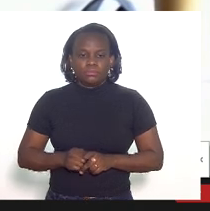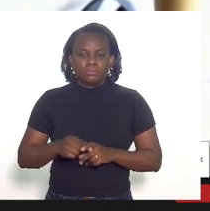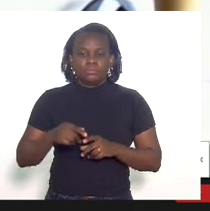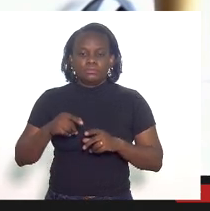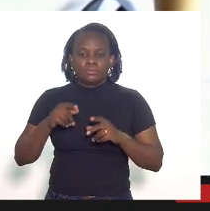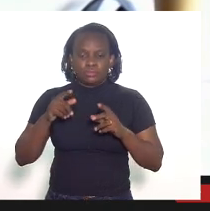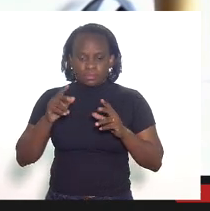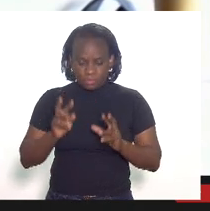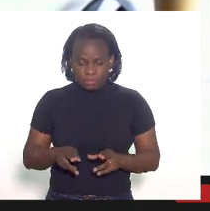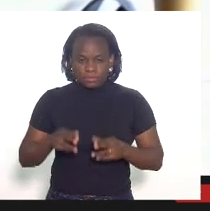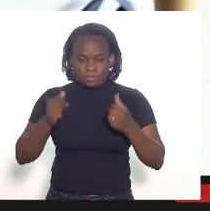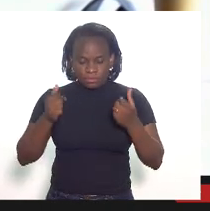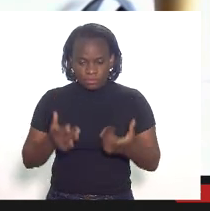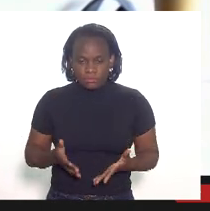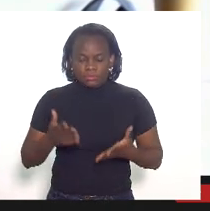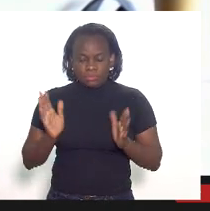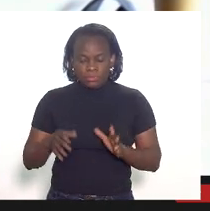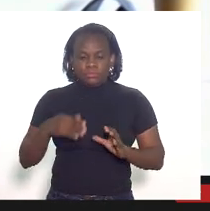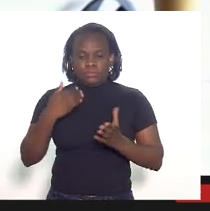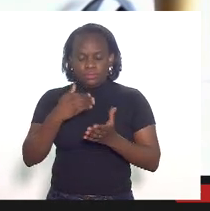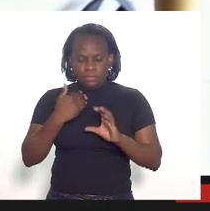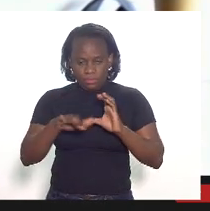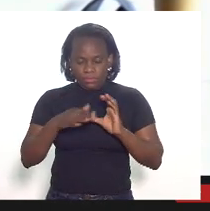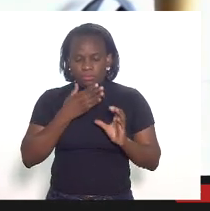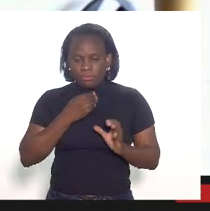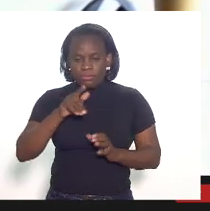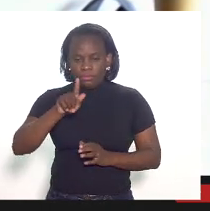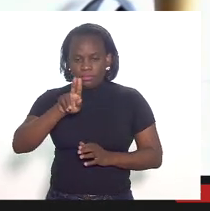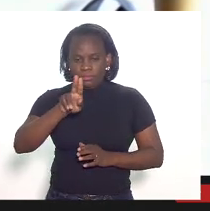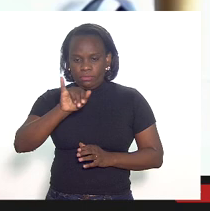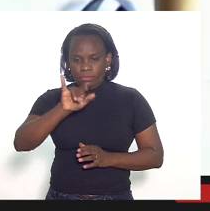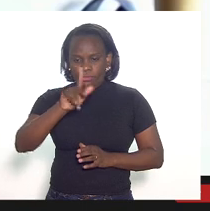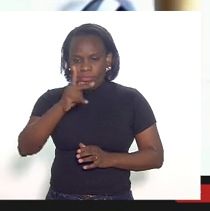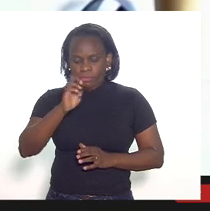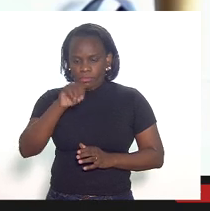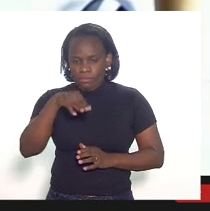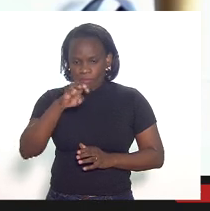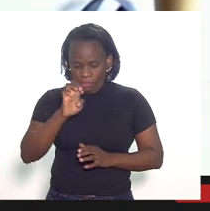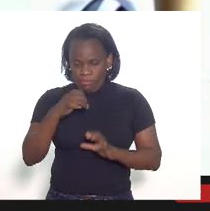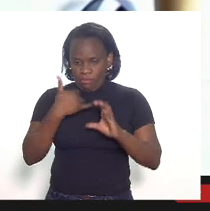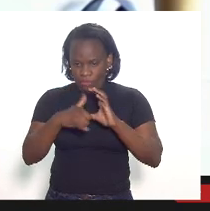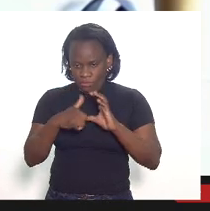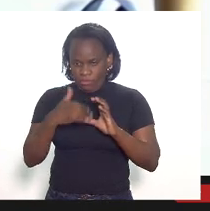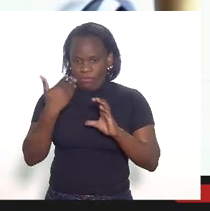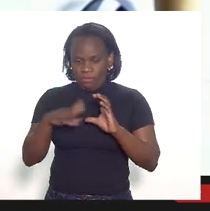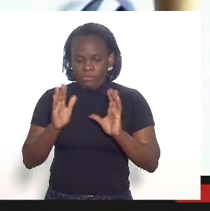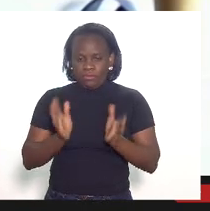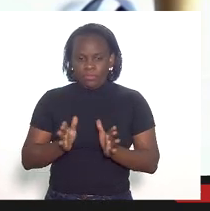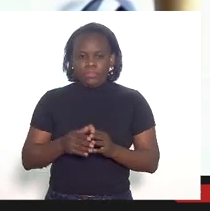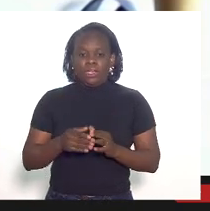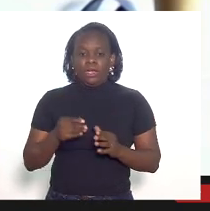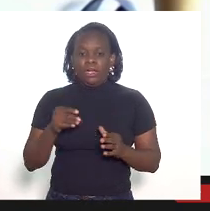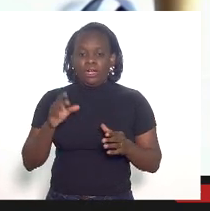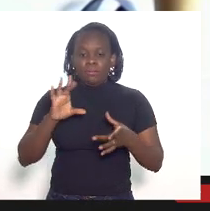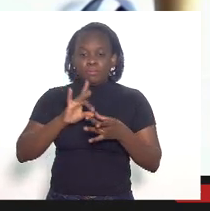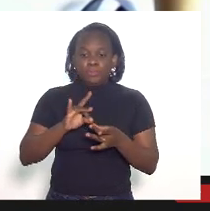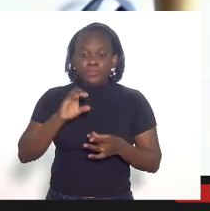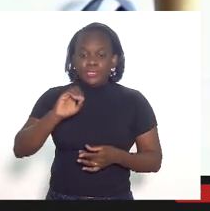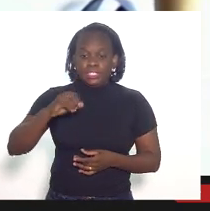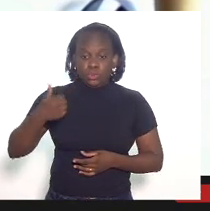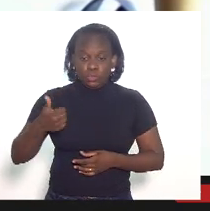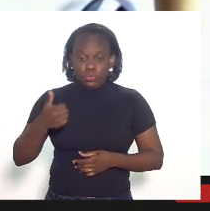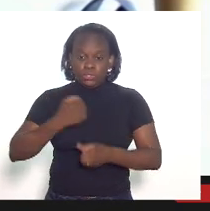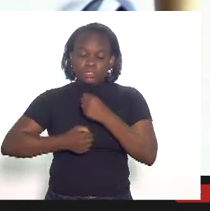simultaneamente eu já mandei para o doutor Guilherme pelo zap o convênio 01